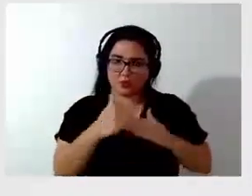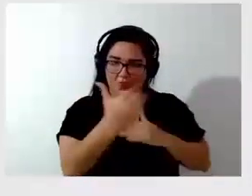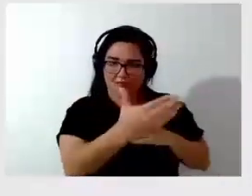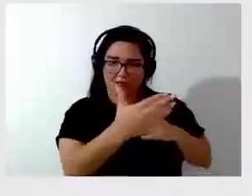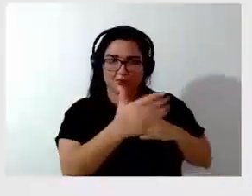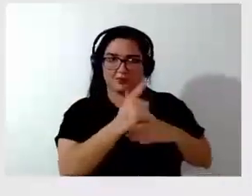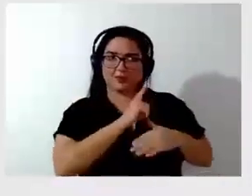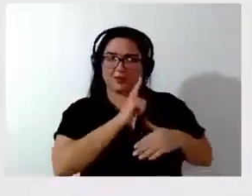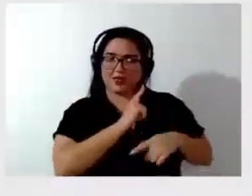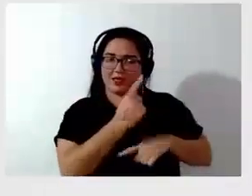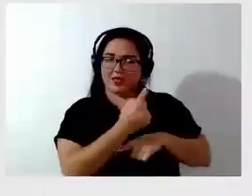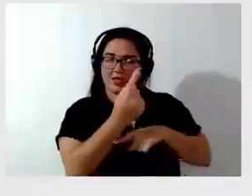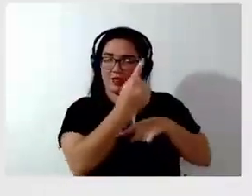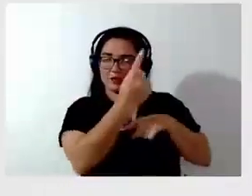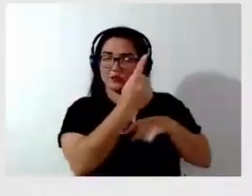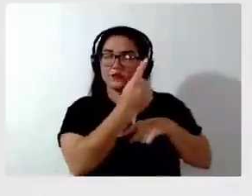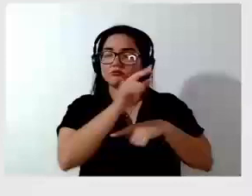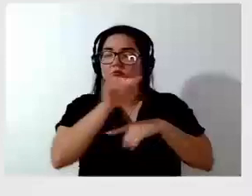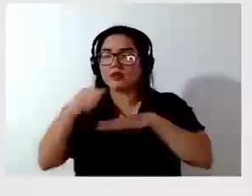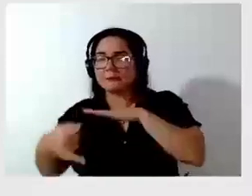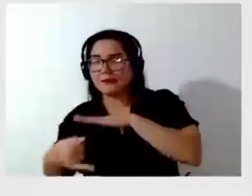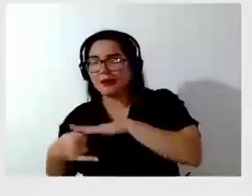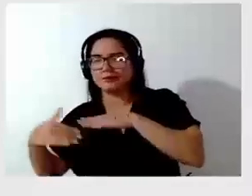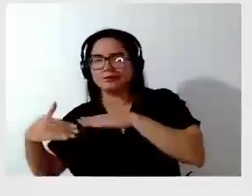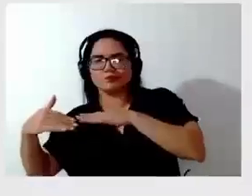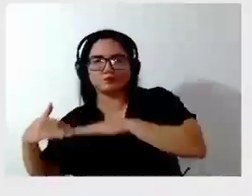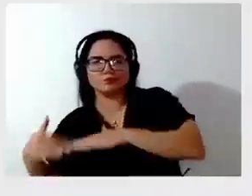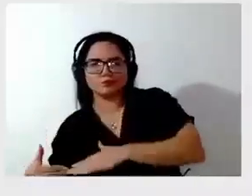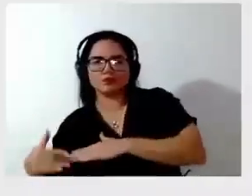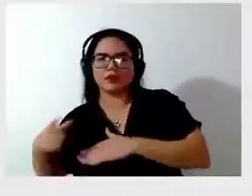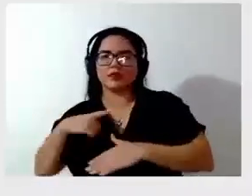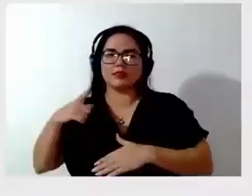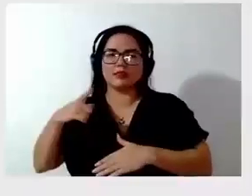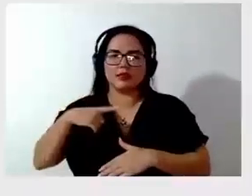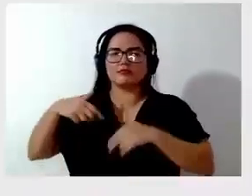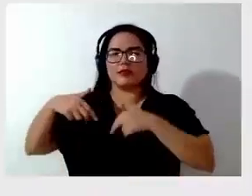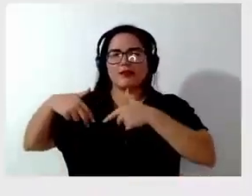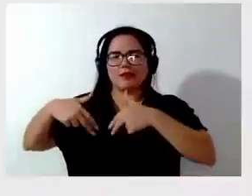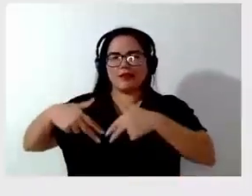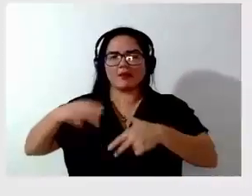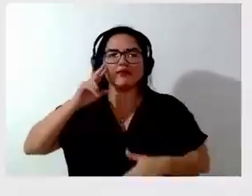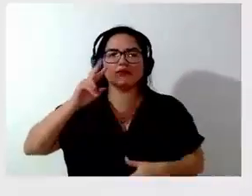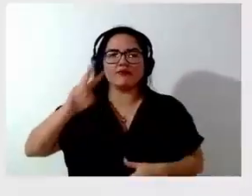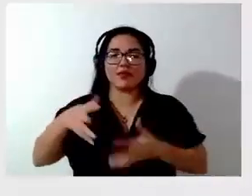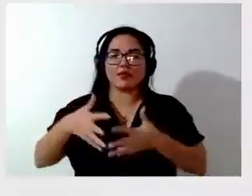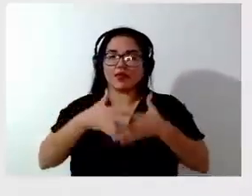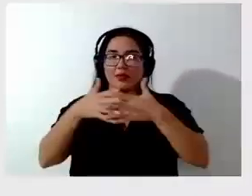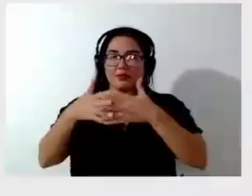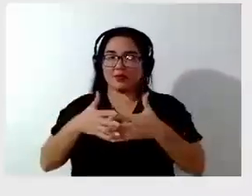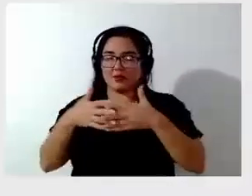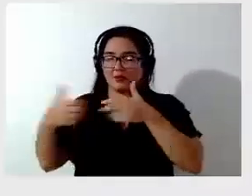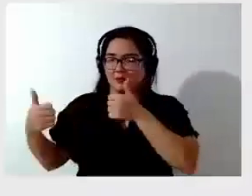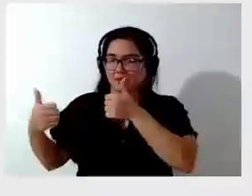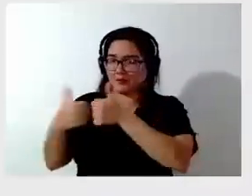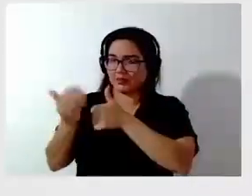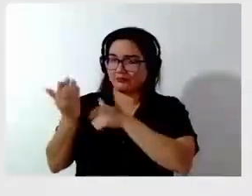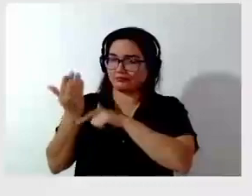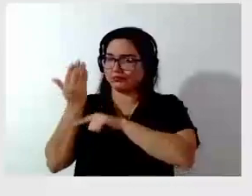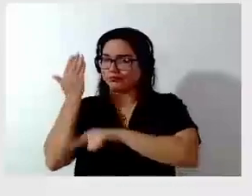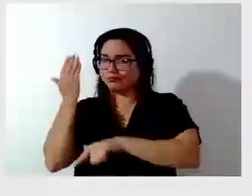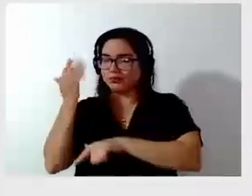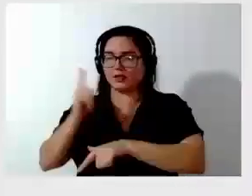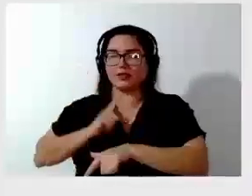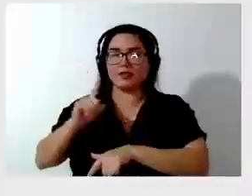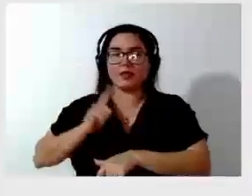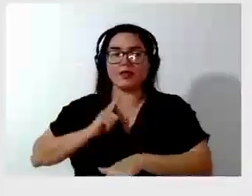super alto, e o lado de baixo da ponte ficou baixo. A gente está caminhando ali, o retrovisor do caminhão passa rente no seu rosto, e não tem